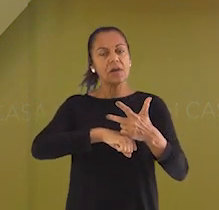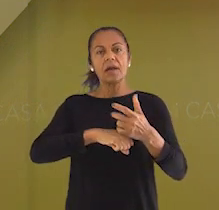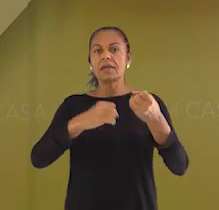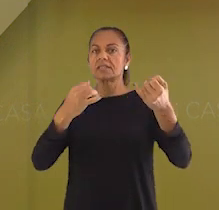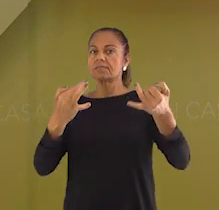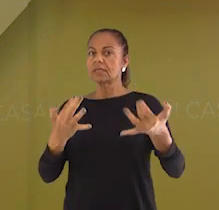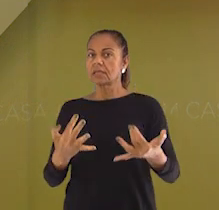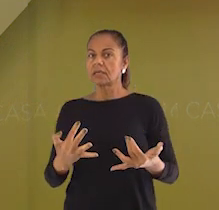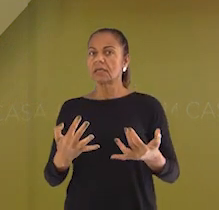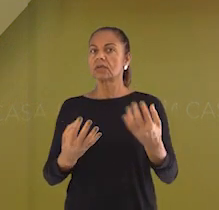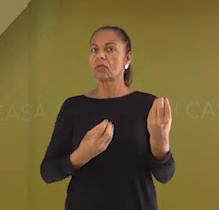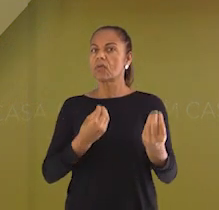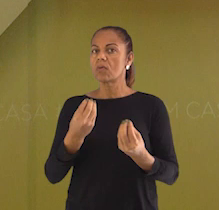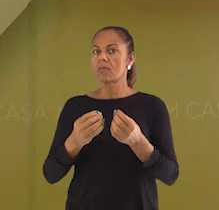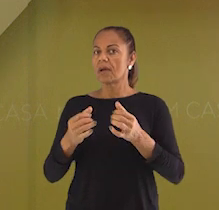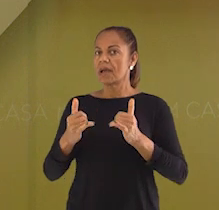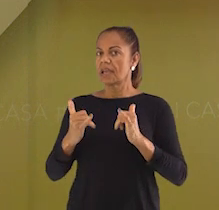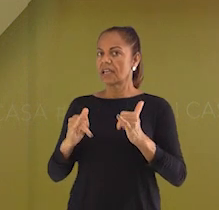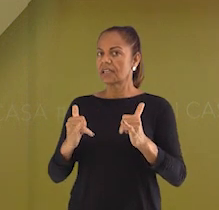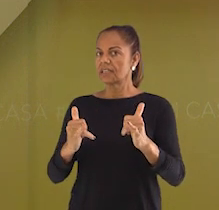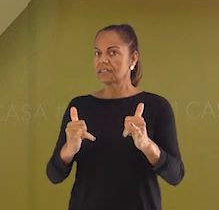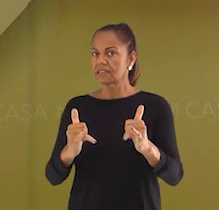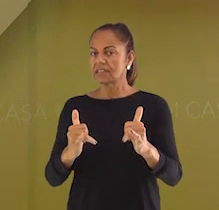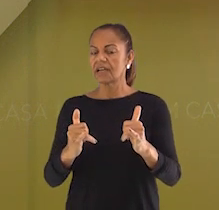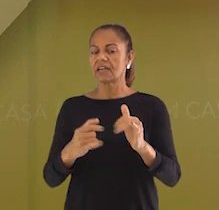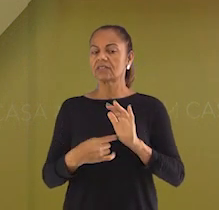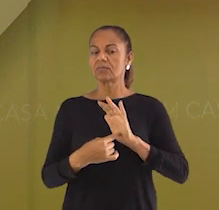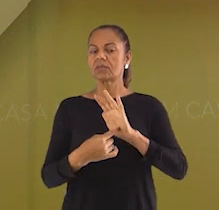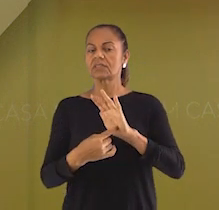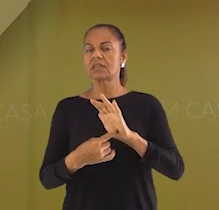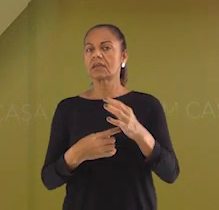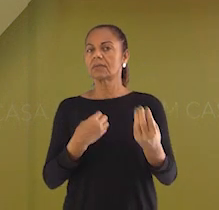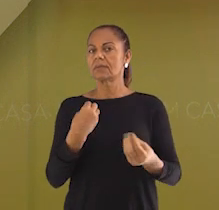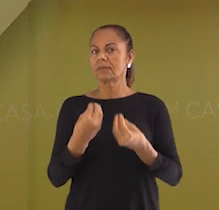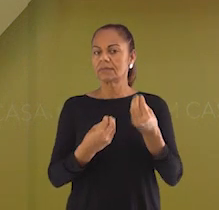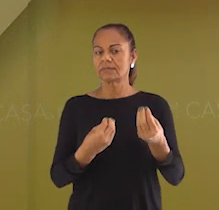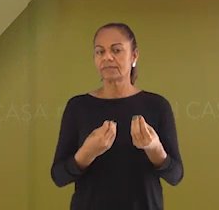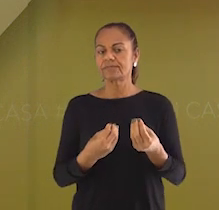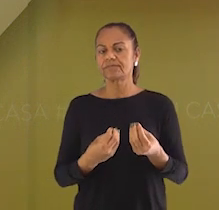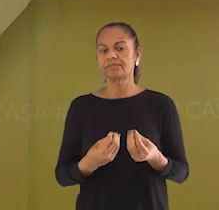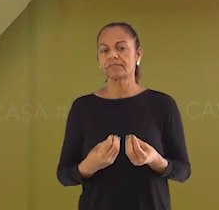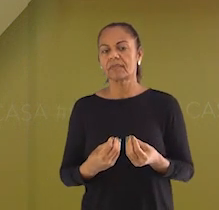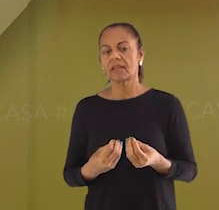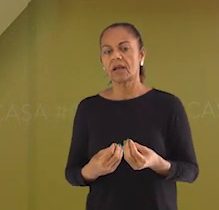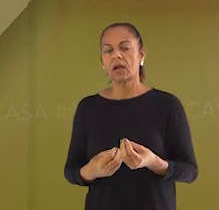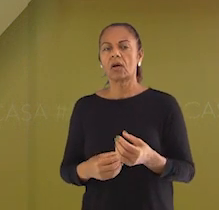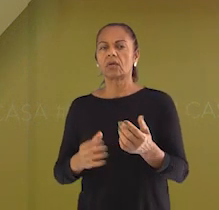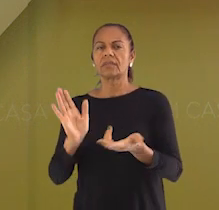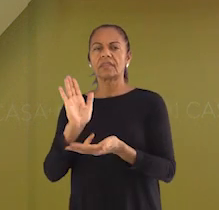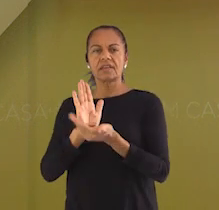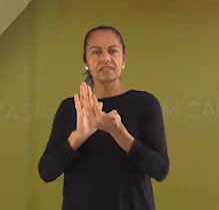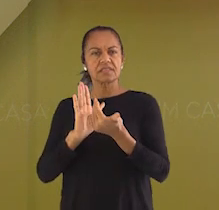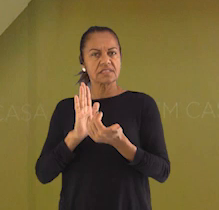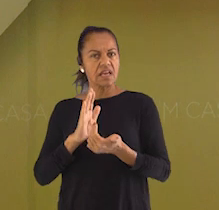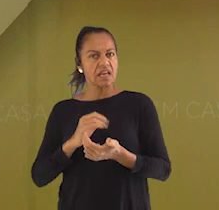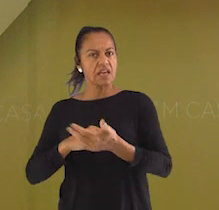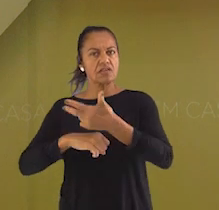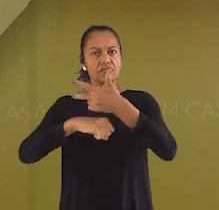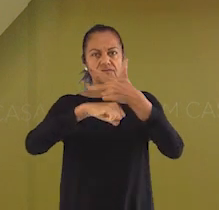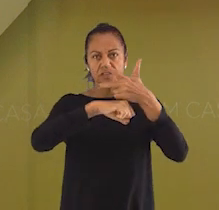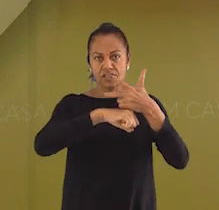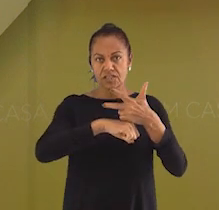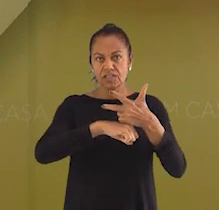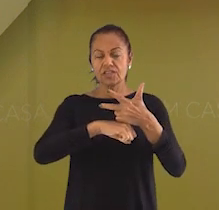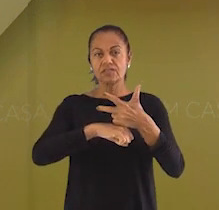desenho também, demonstrando isso para a gente. Para compartilhar seu vídeo ou desenho, basta enviá-lo pelo